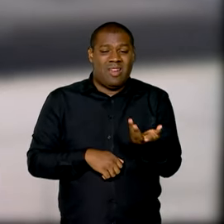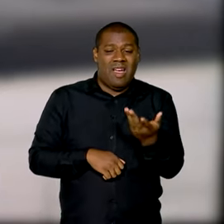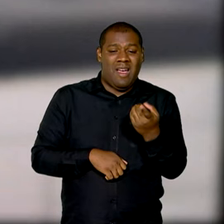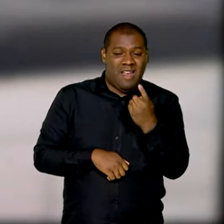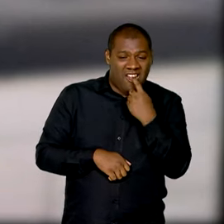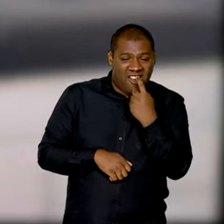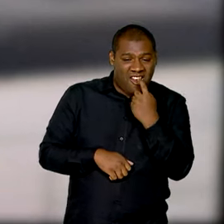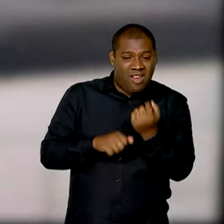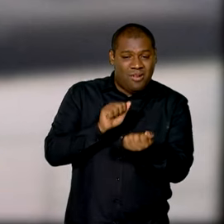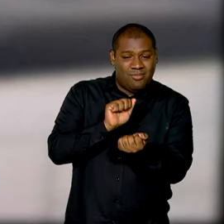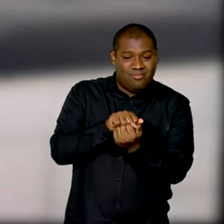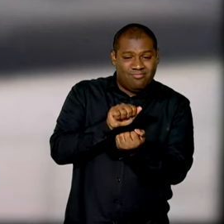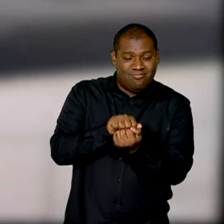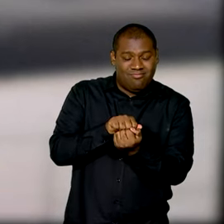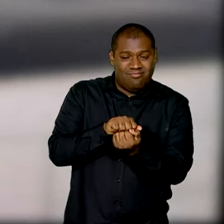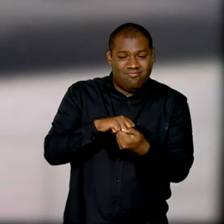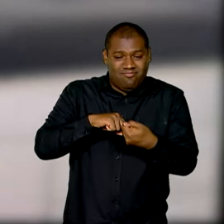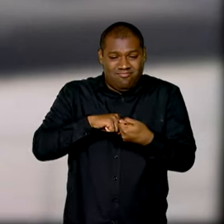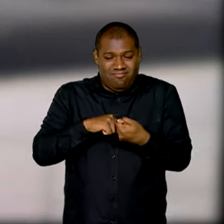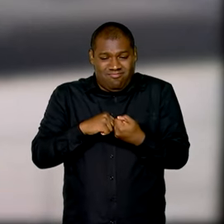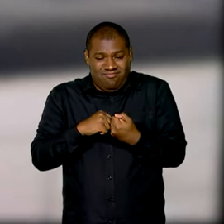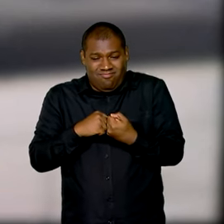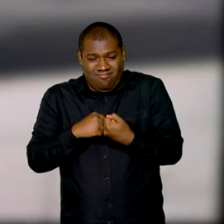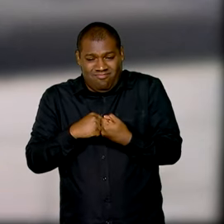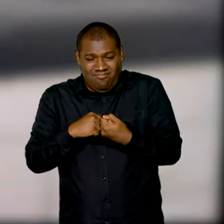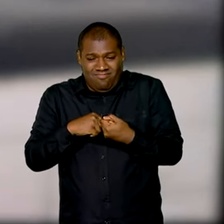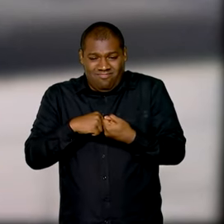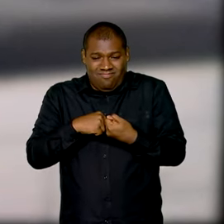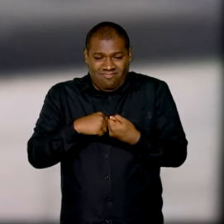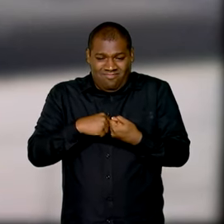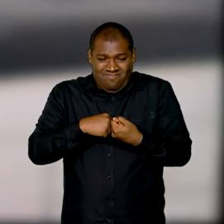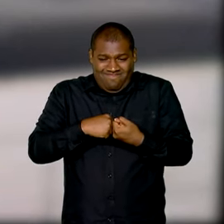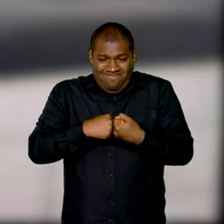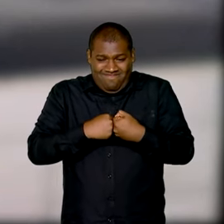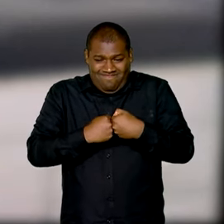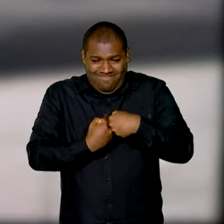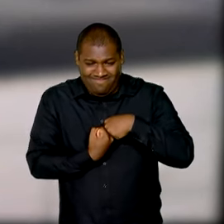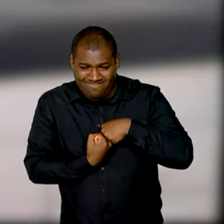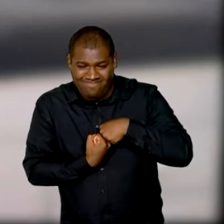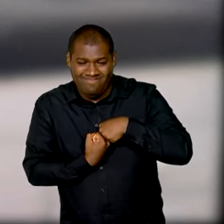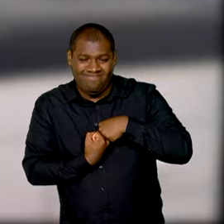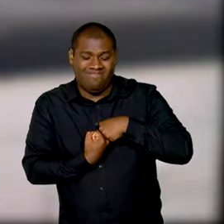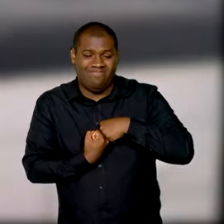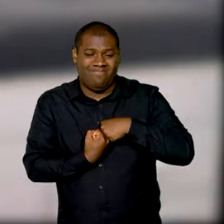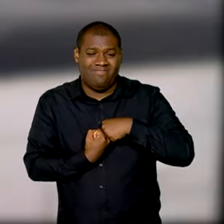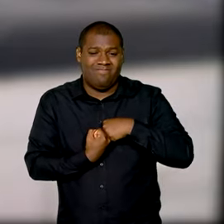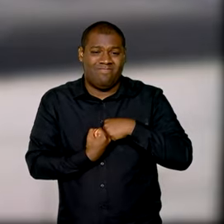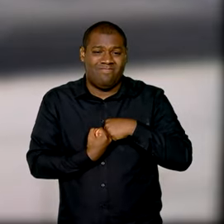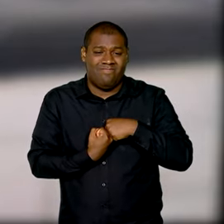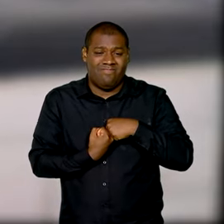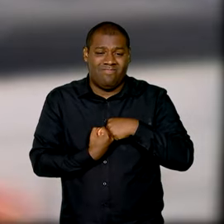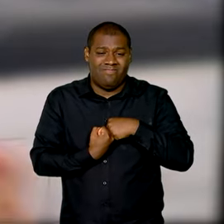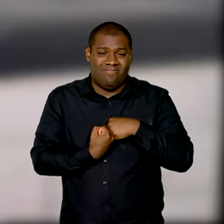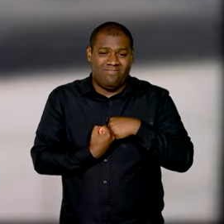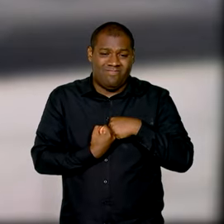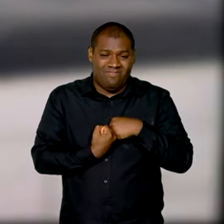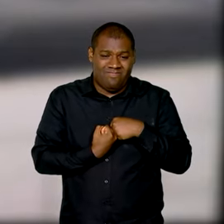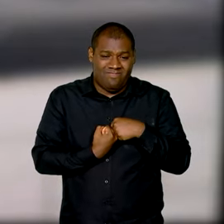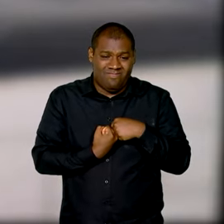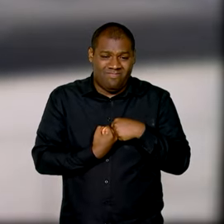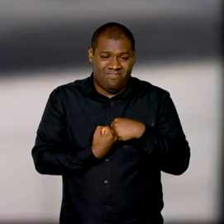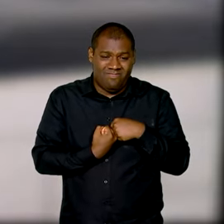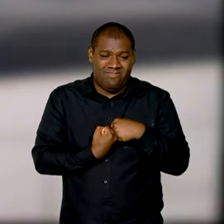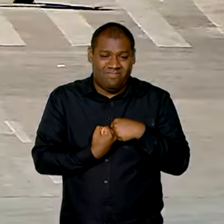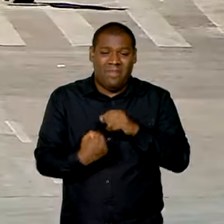quando eles rompem, esse conteúdo do disco extravasa e pode tocar raízes nervosas, aí que